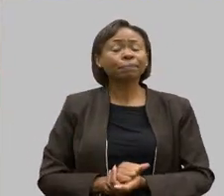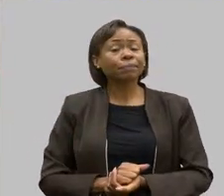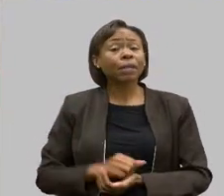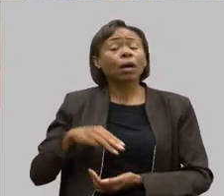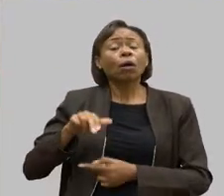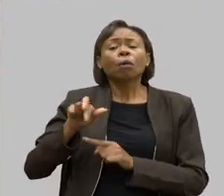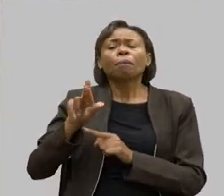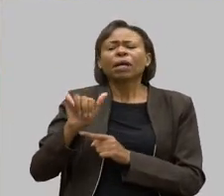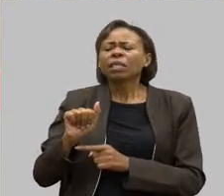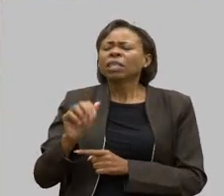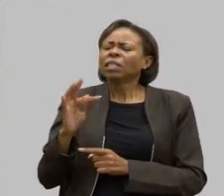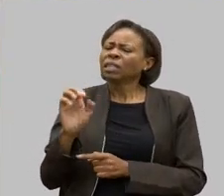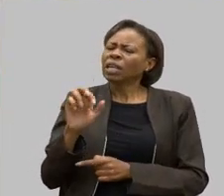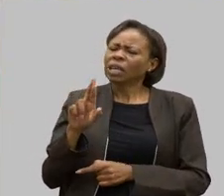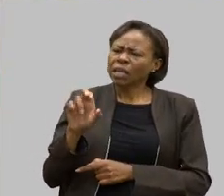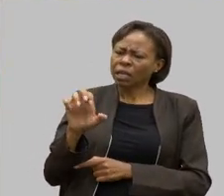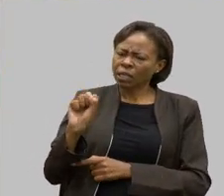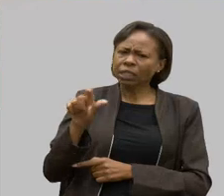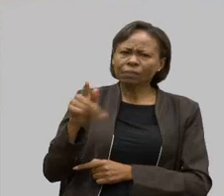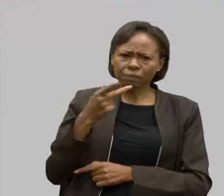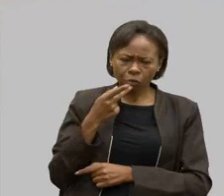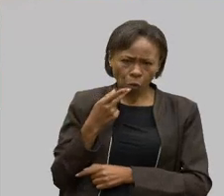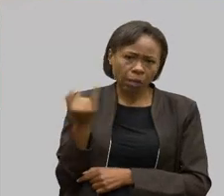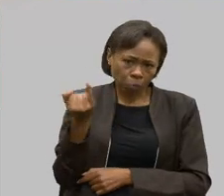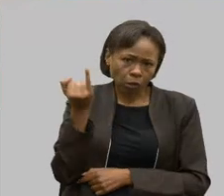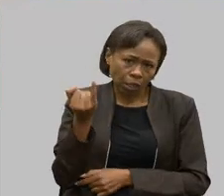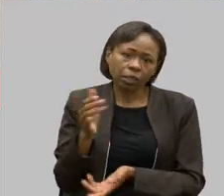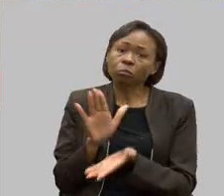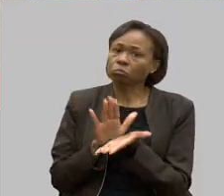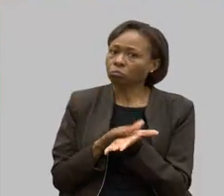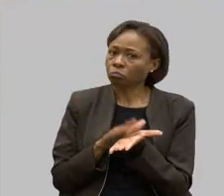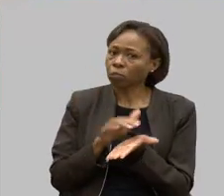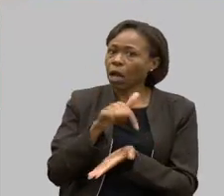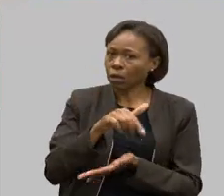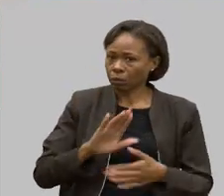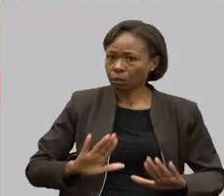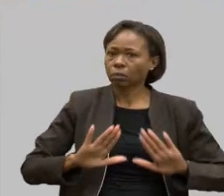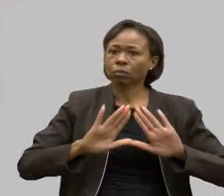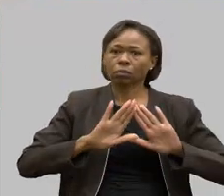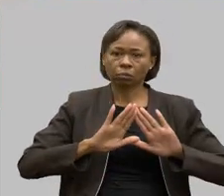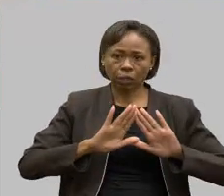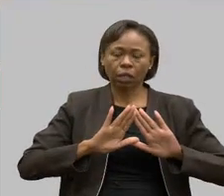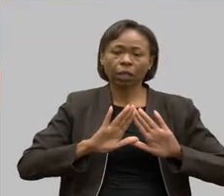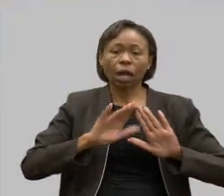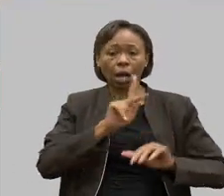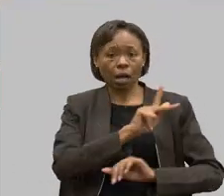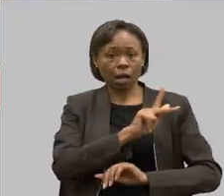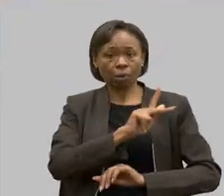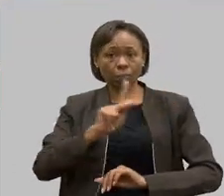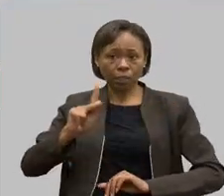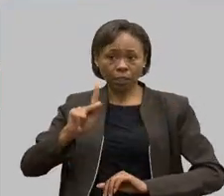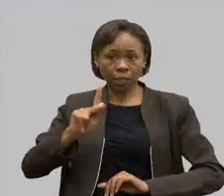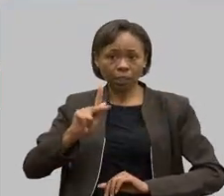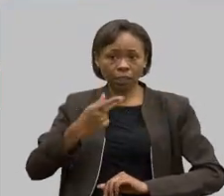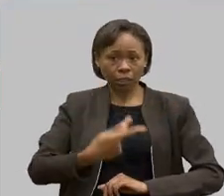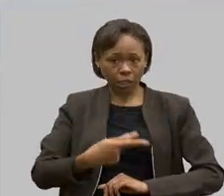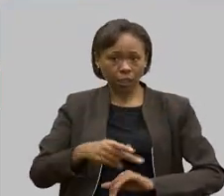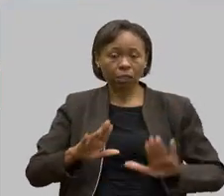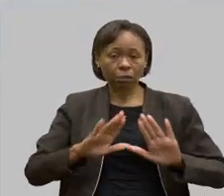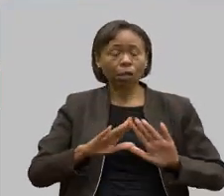uma coisa que você falou, achei importante, quero parabenizar a Assembleia, parabenizar a presidência da Assembleia, por ter